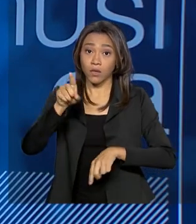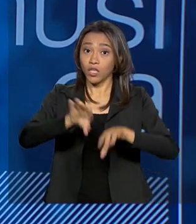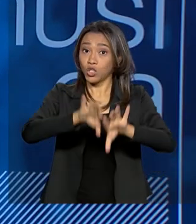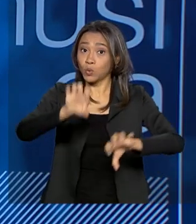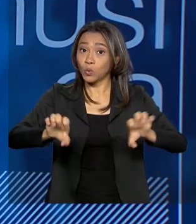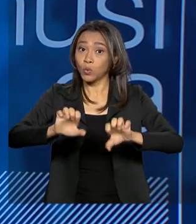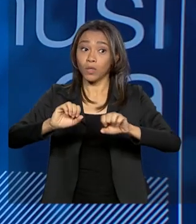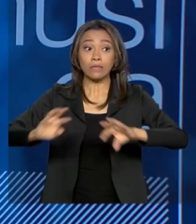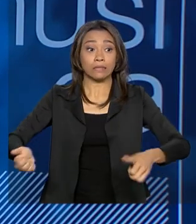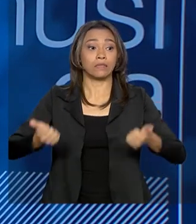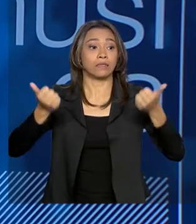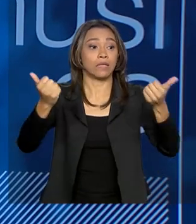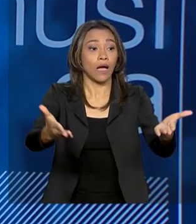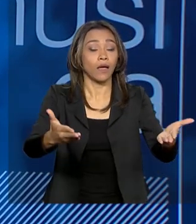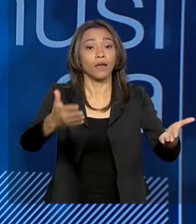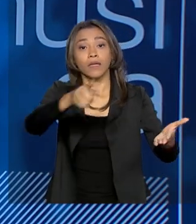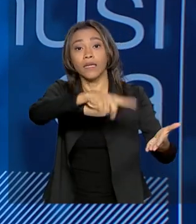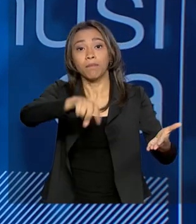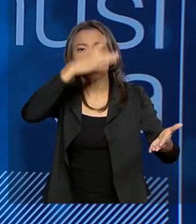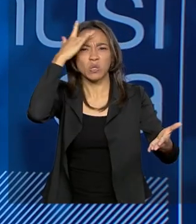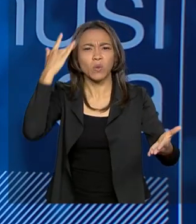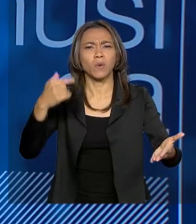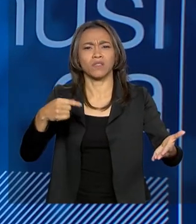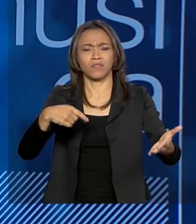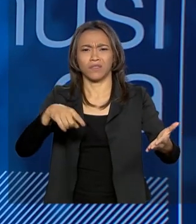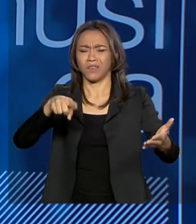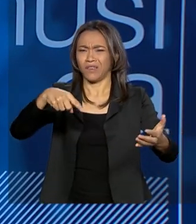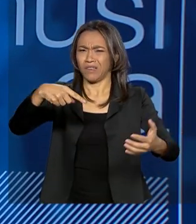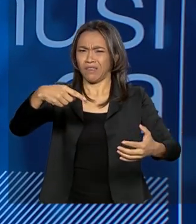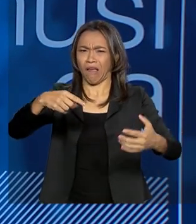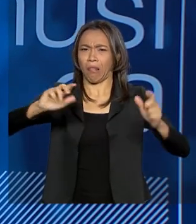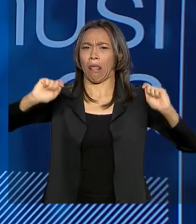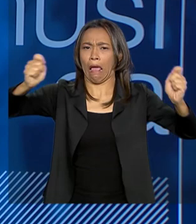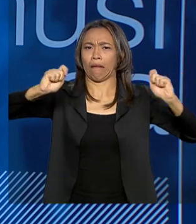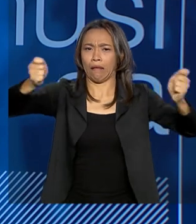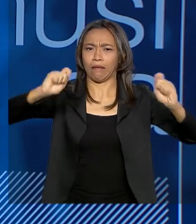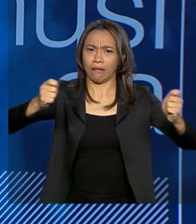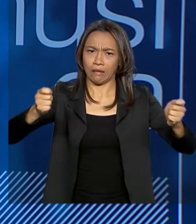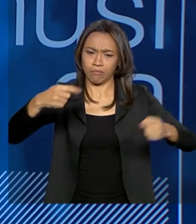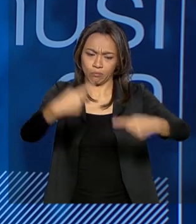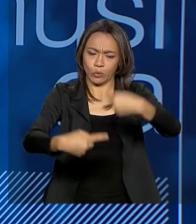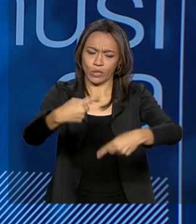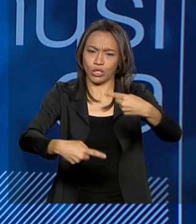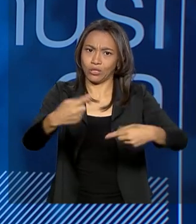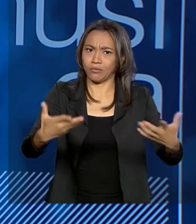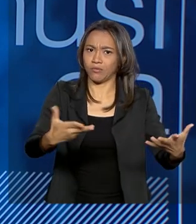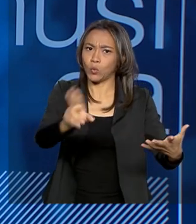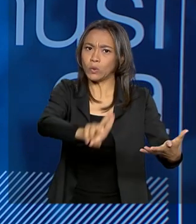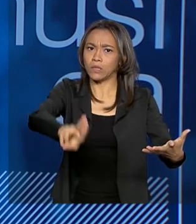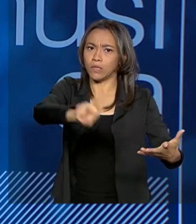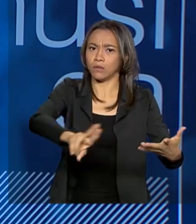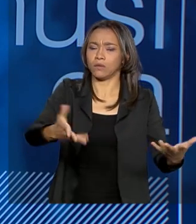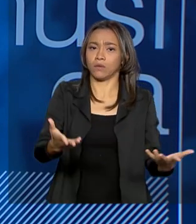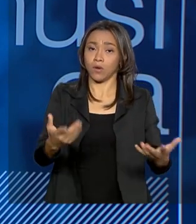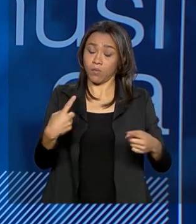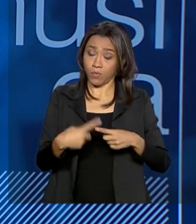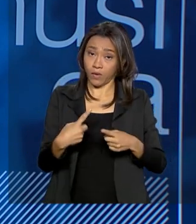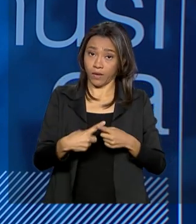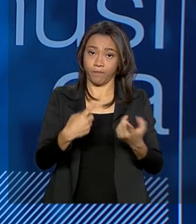de ativistas políticos e para a deformação das nossas crianças. Porque imputar uma agenda